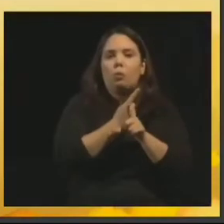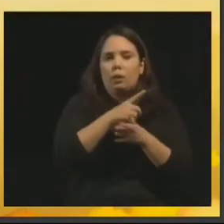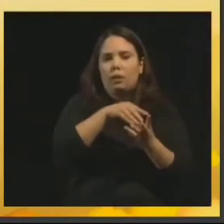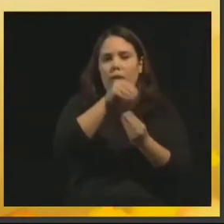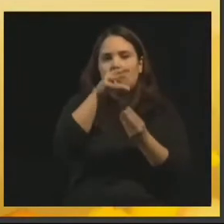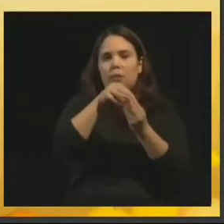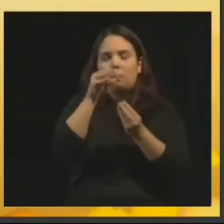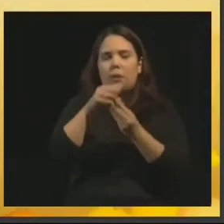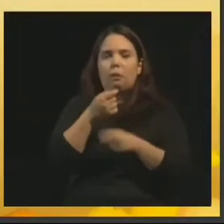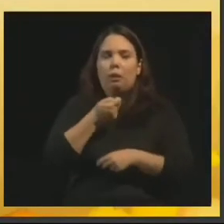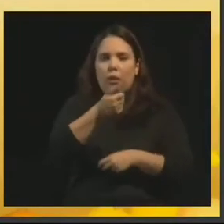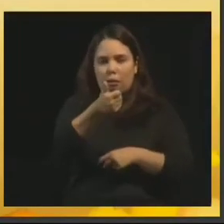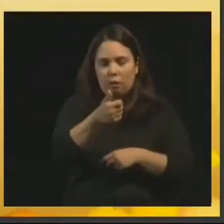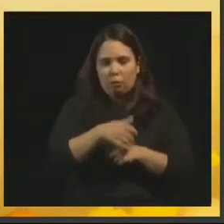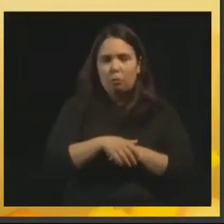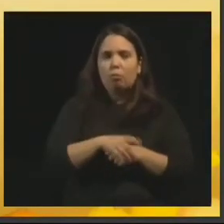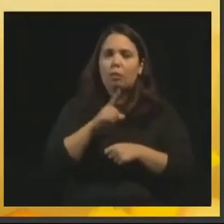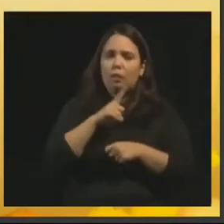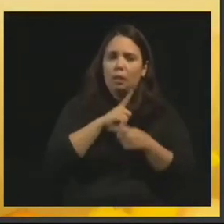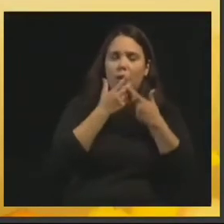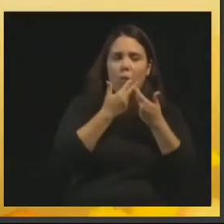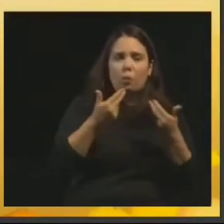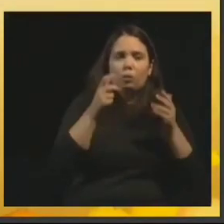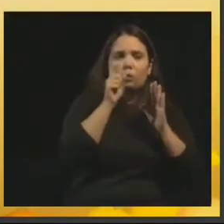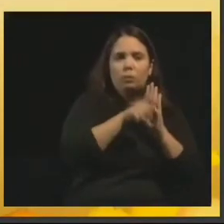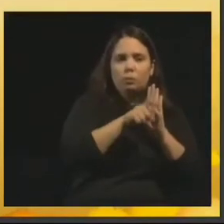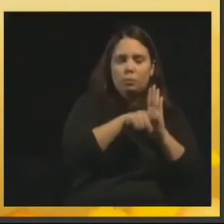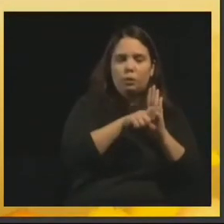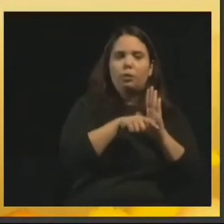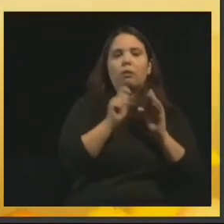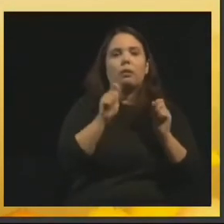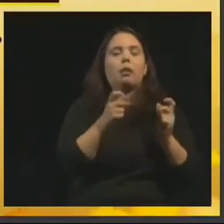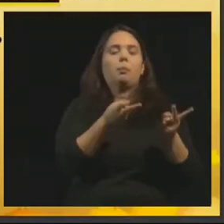deveis concluir que aquele que é mistificado só o é porque o merece.